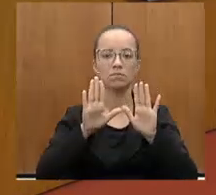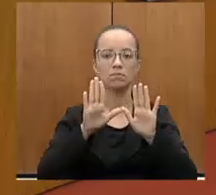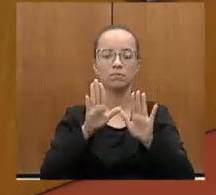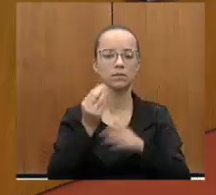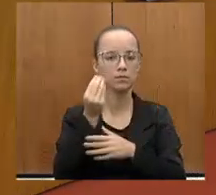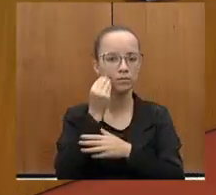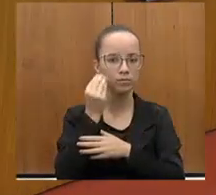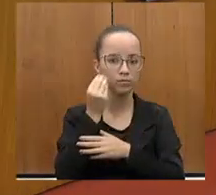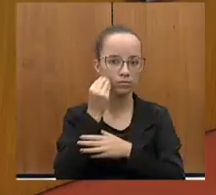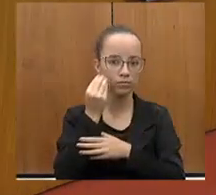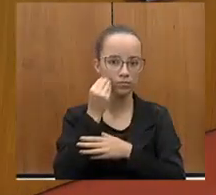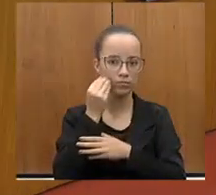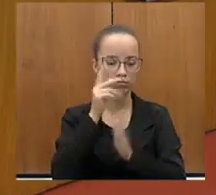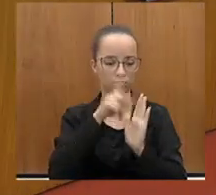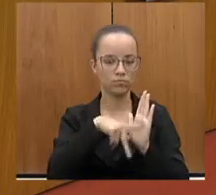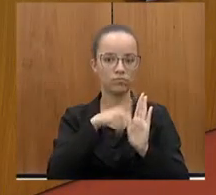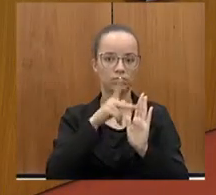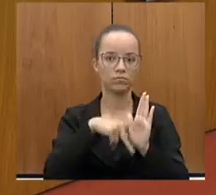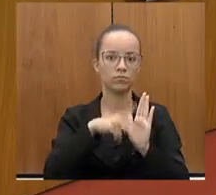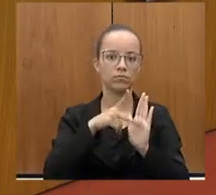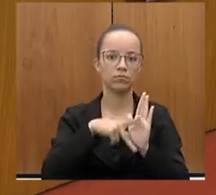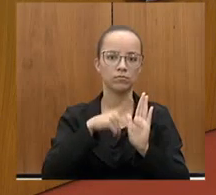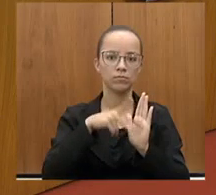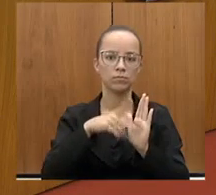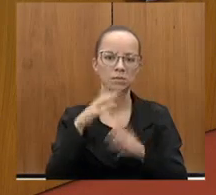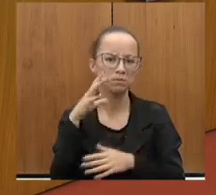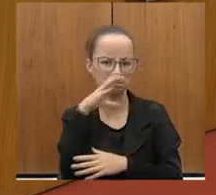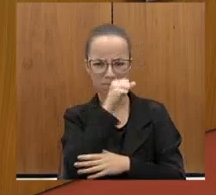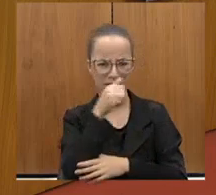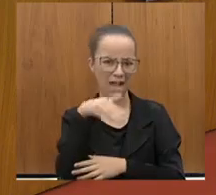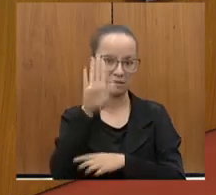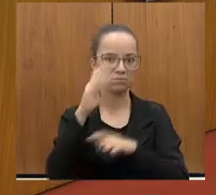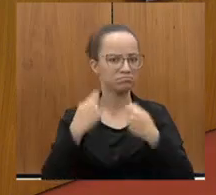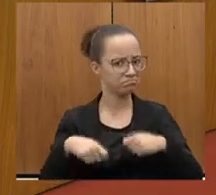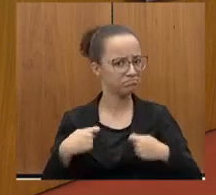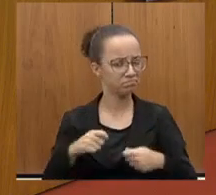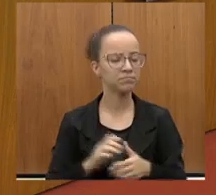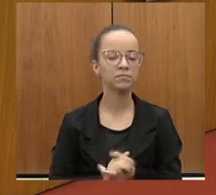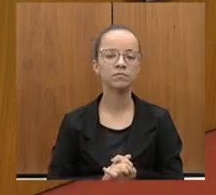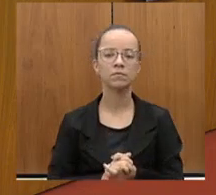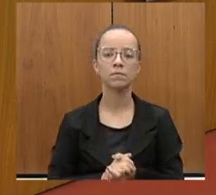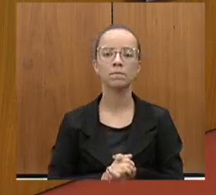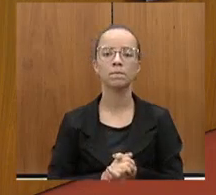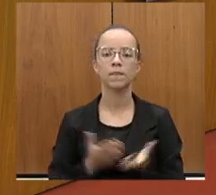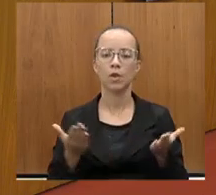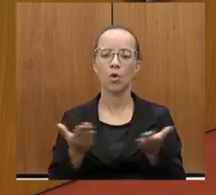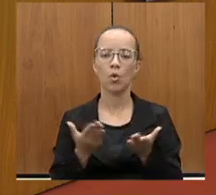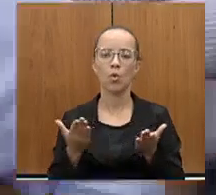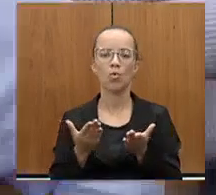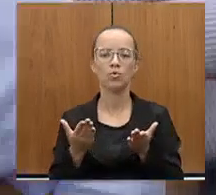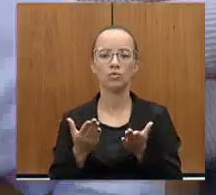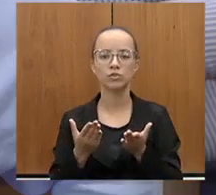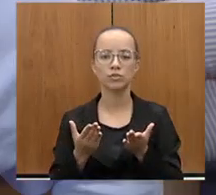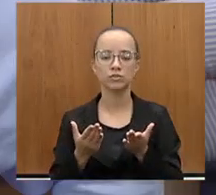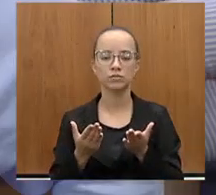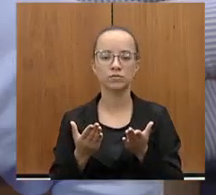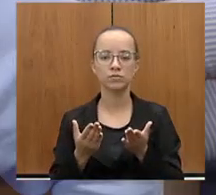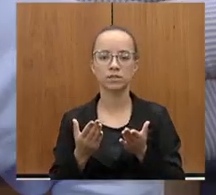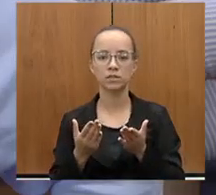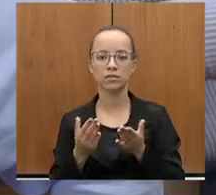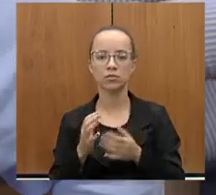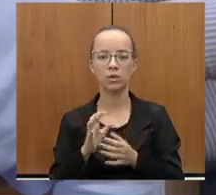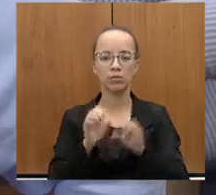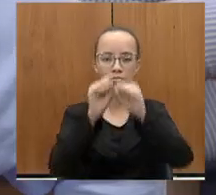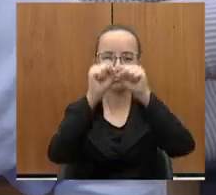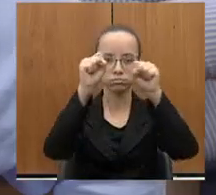que os projetos possam ser feitos com maior rapidez. Inclusive, hoje, toda a malha do DR até